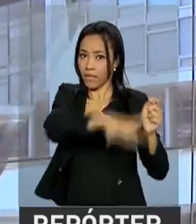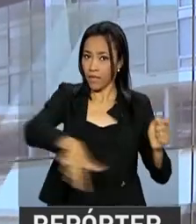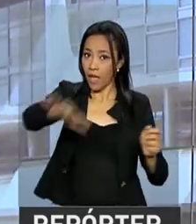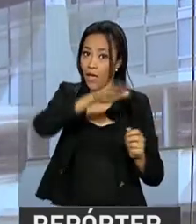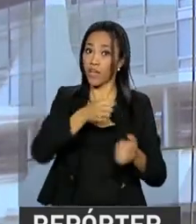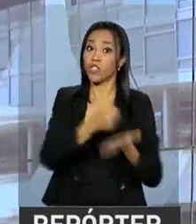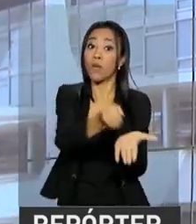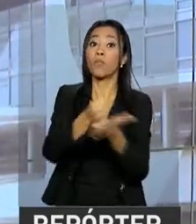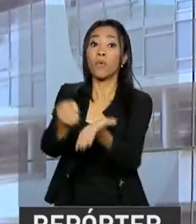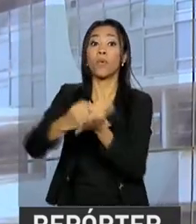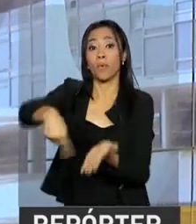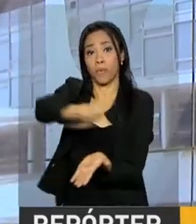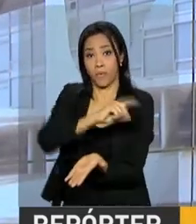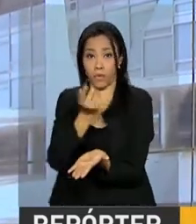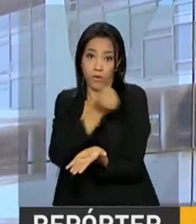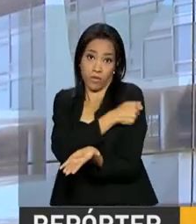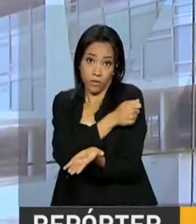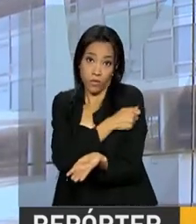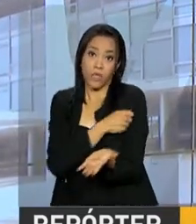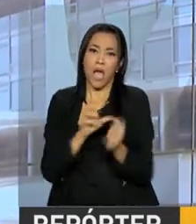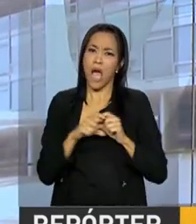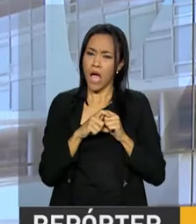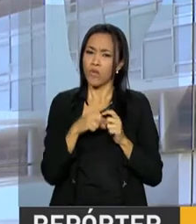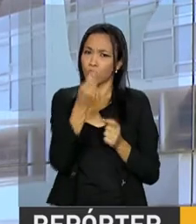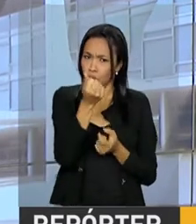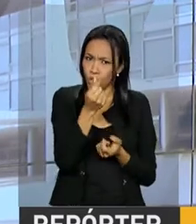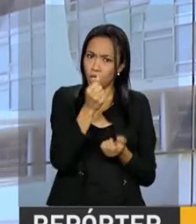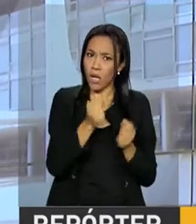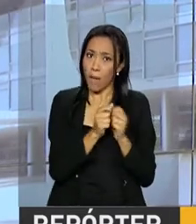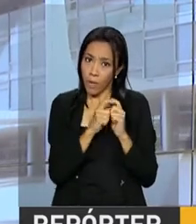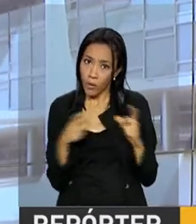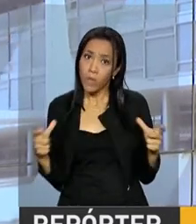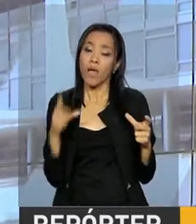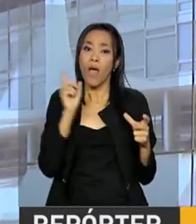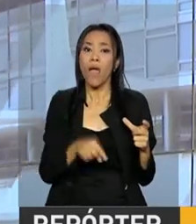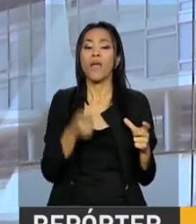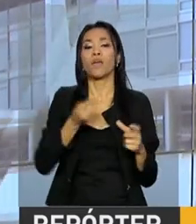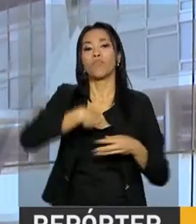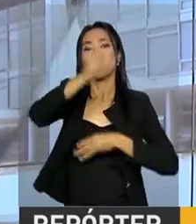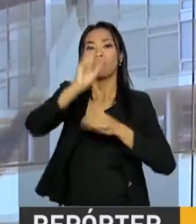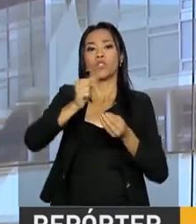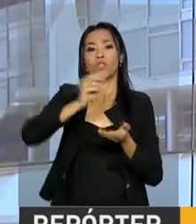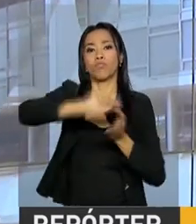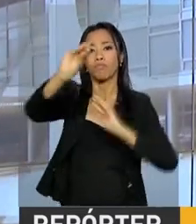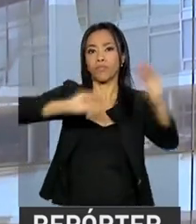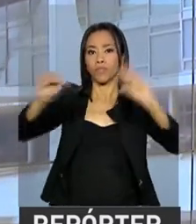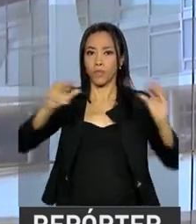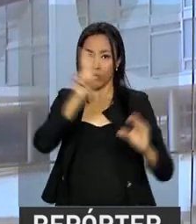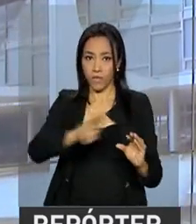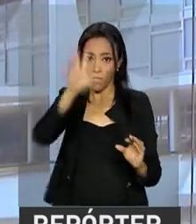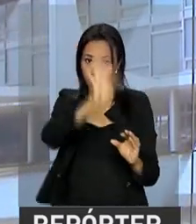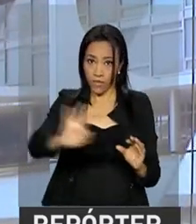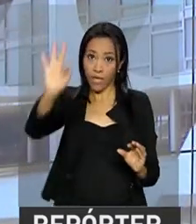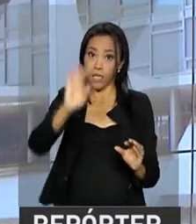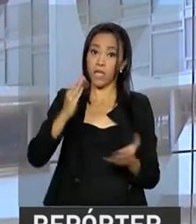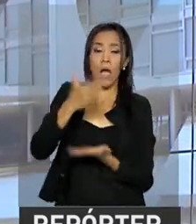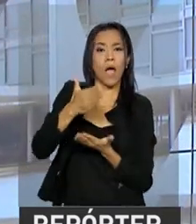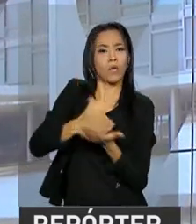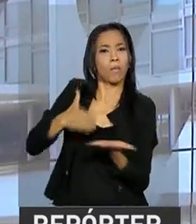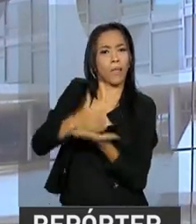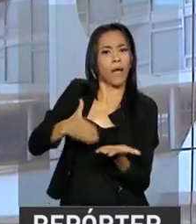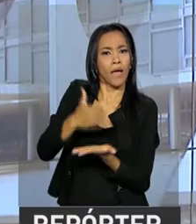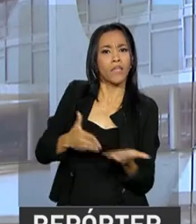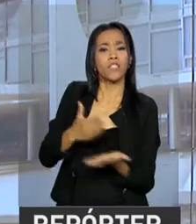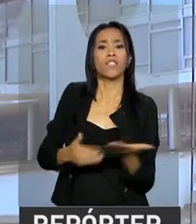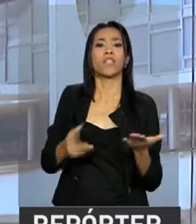estudantil. A maior parte do dinheiro vai para as universidades federais. O restante fica com a Rede Federal